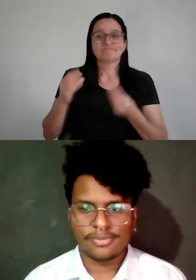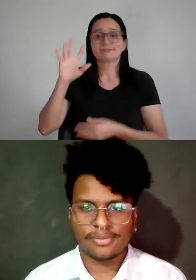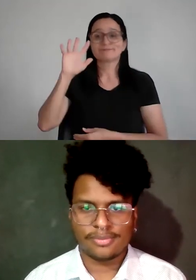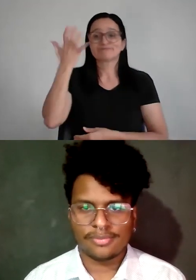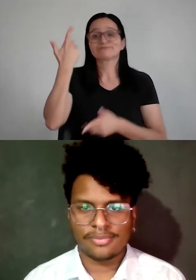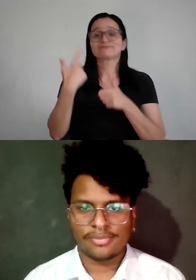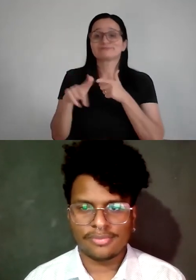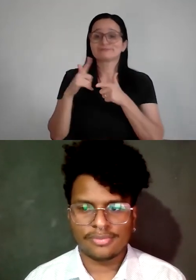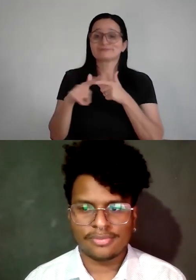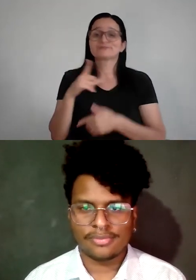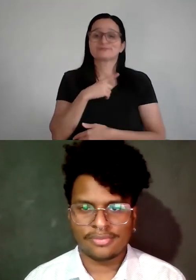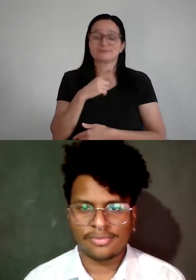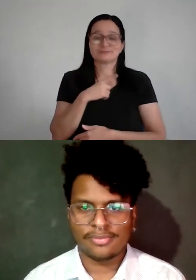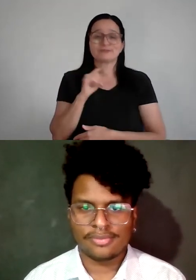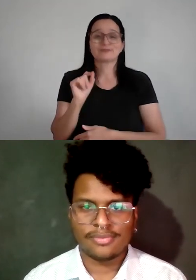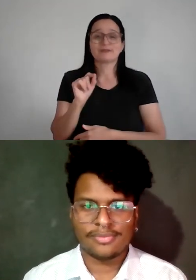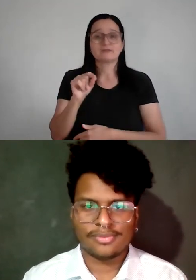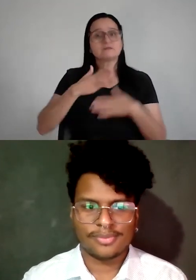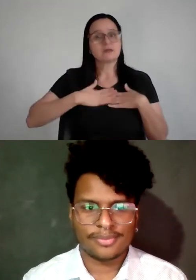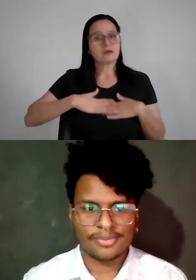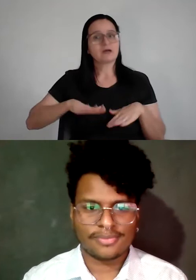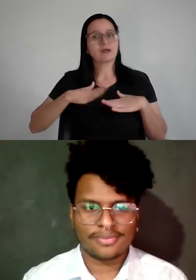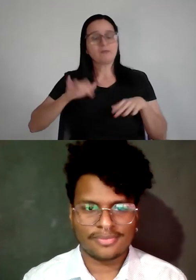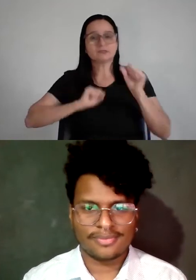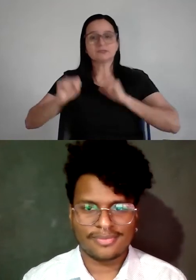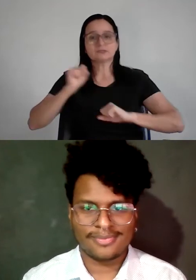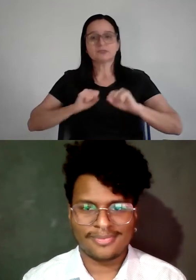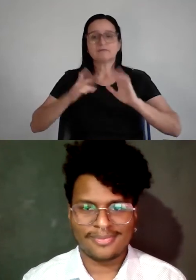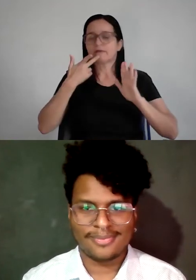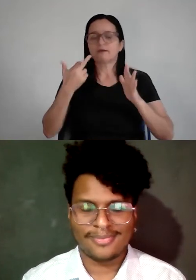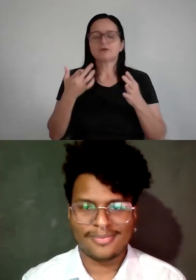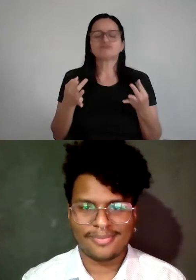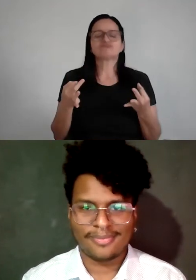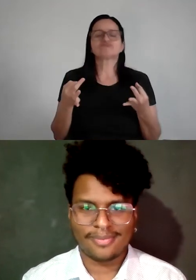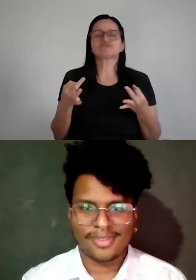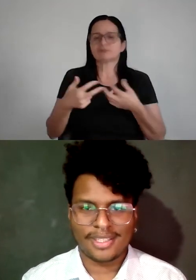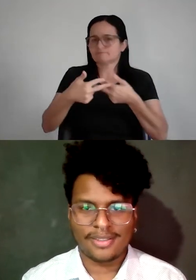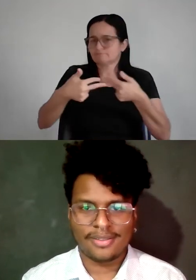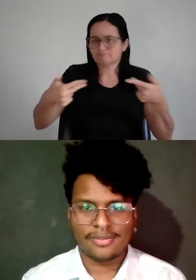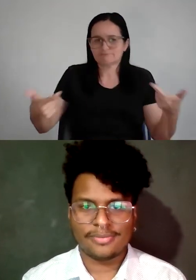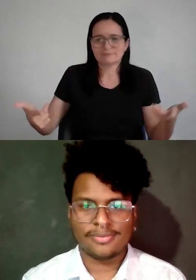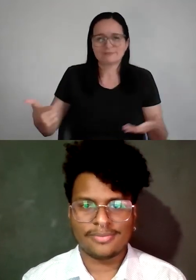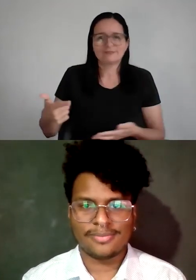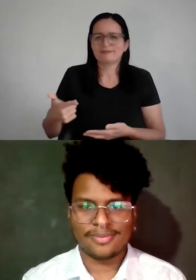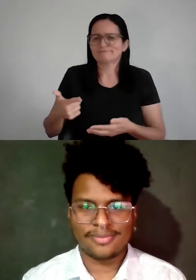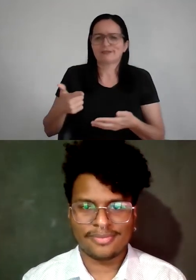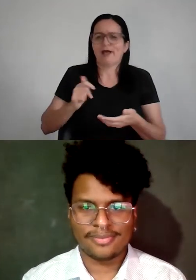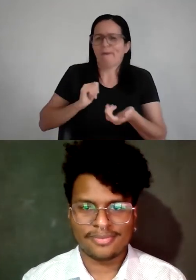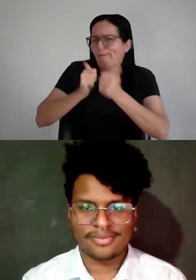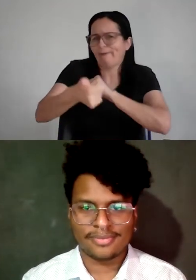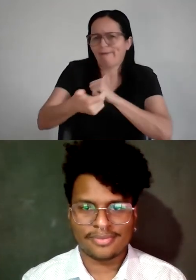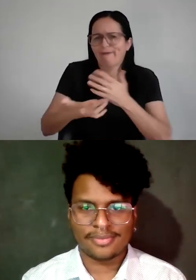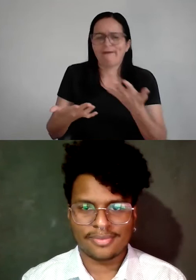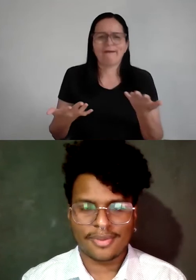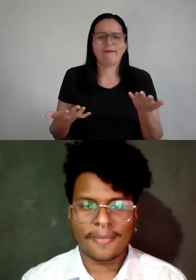vocês vão ter que aprender a ser menos ansiosos. Aí, sei lá, faz yoga, meditação, vai fazer crossfit, vai correr 10